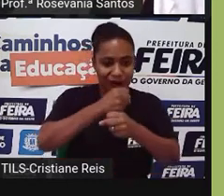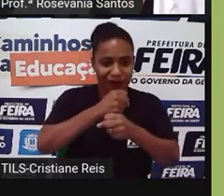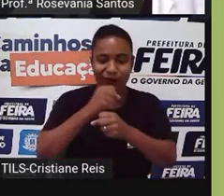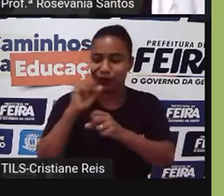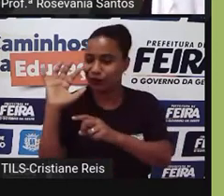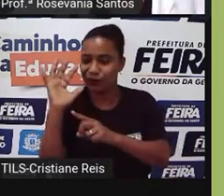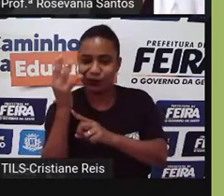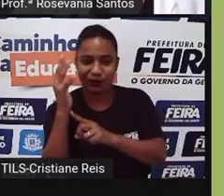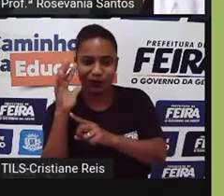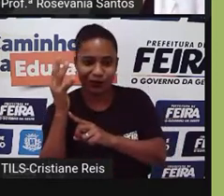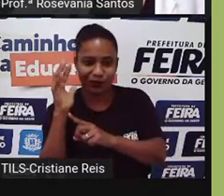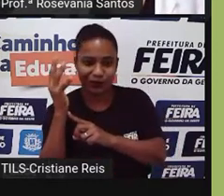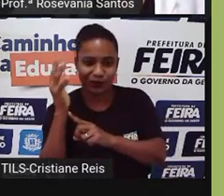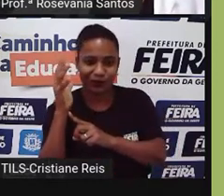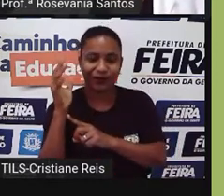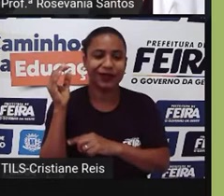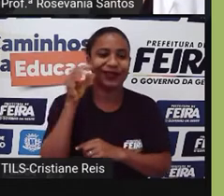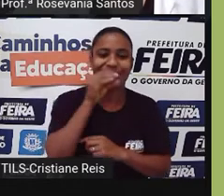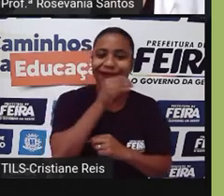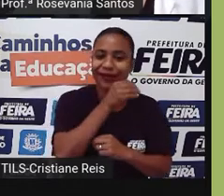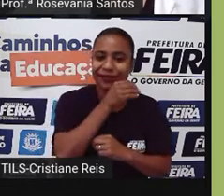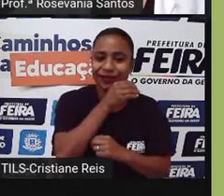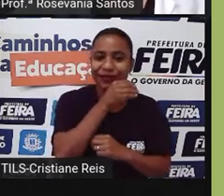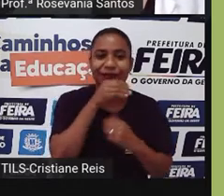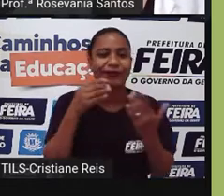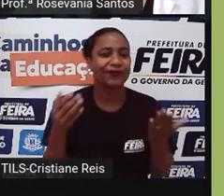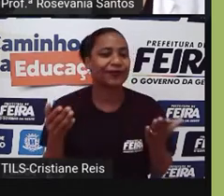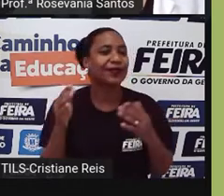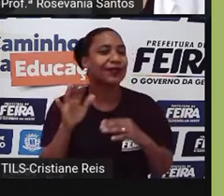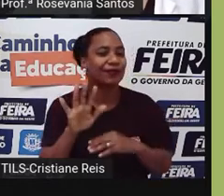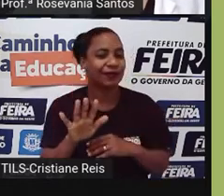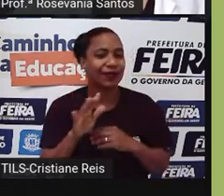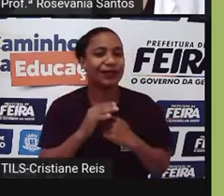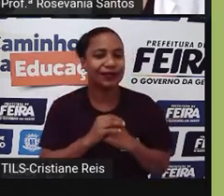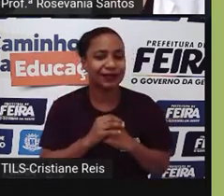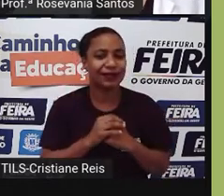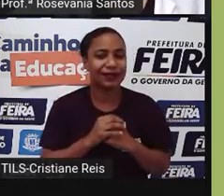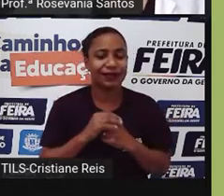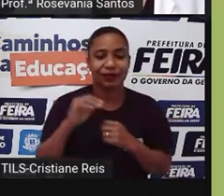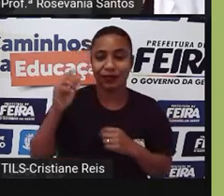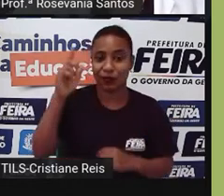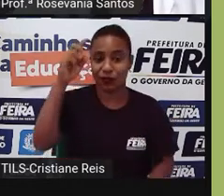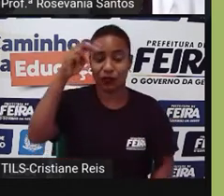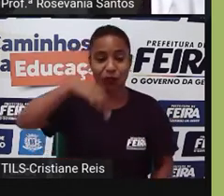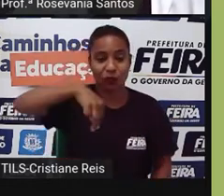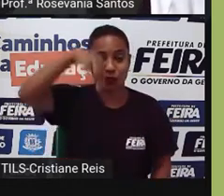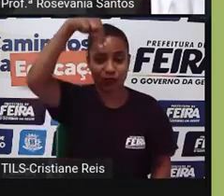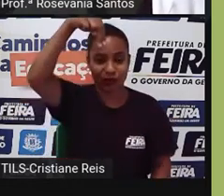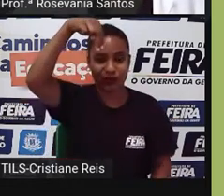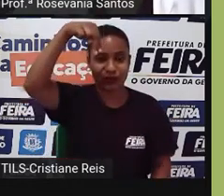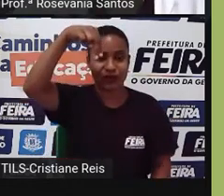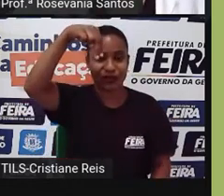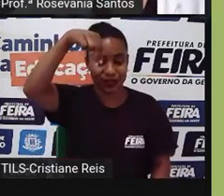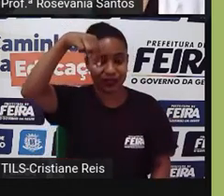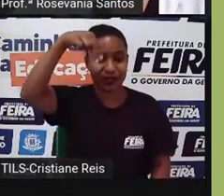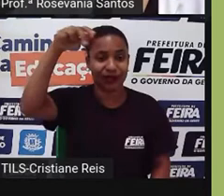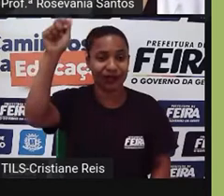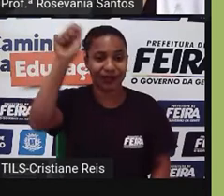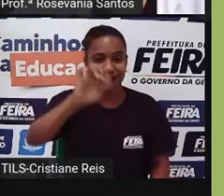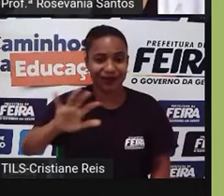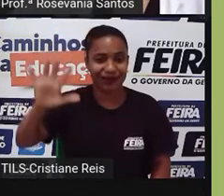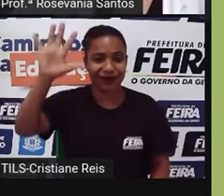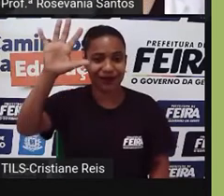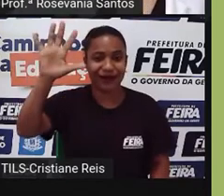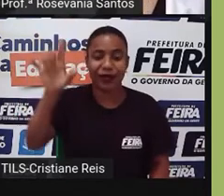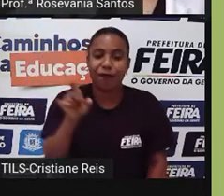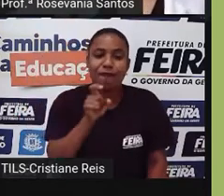climas mais quentes, mas em compensação, quando eu falo do norte da Ásia, vão predominar mesmo os climas